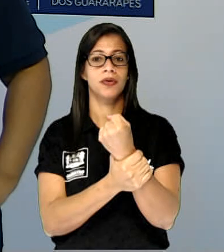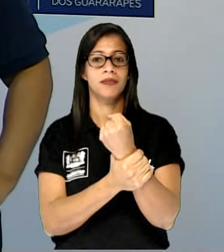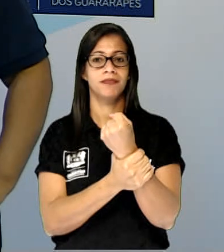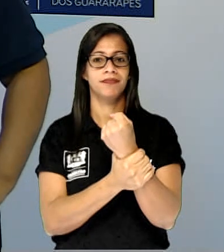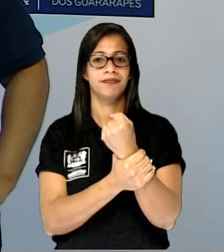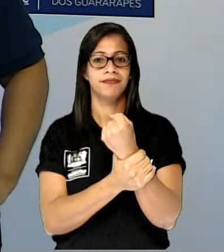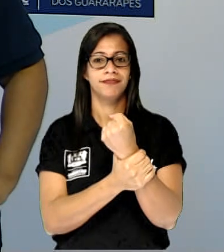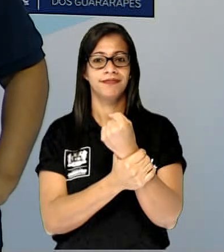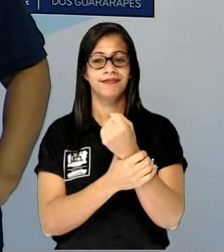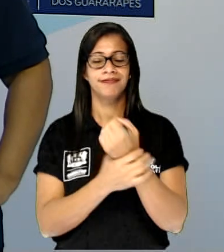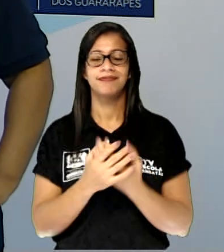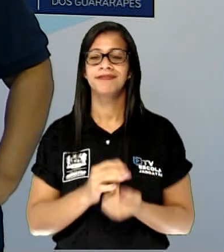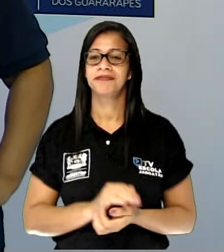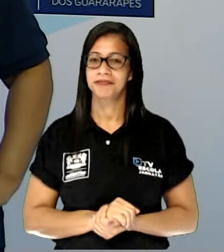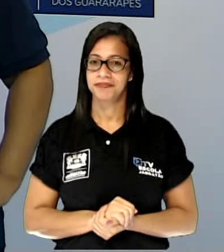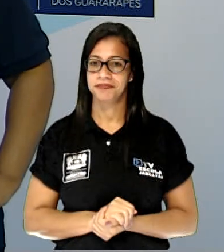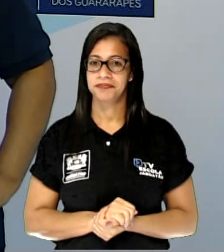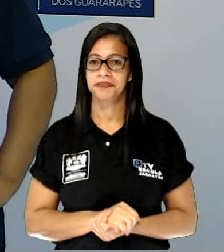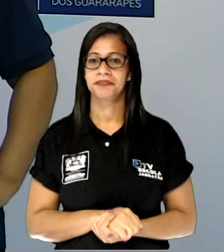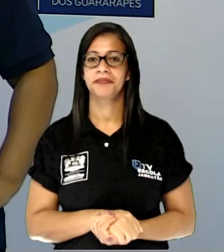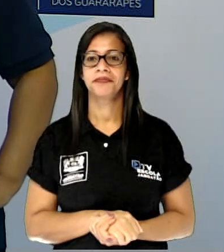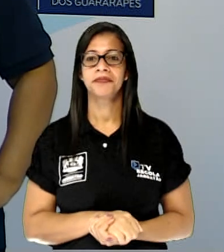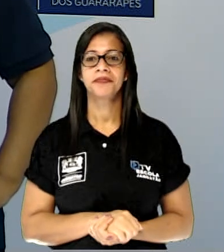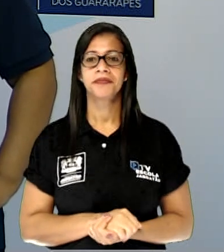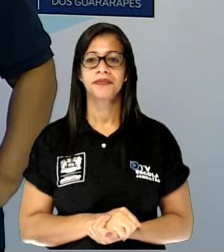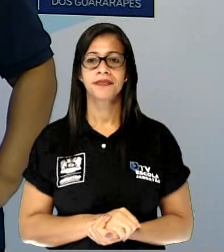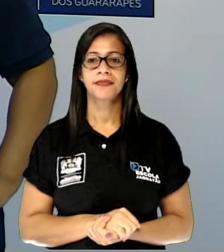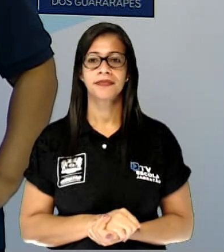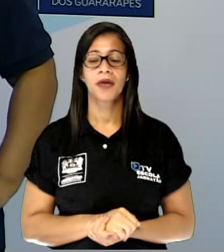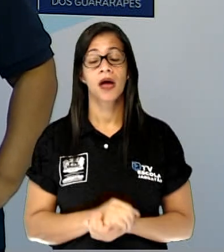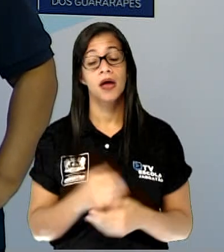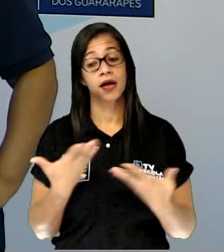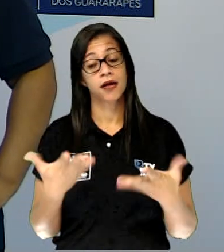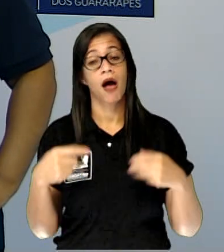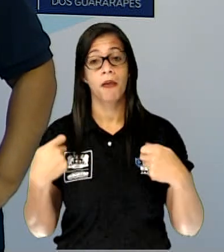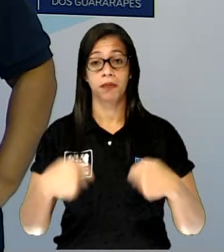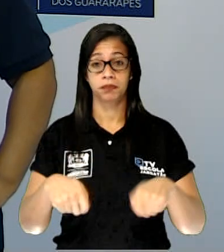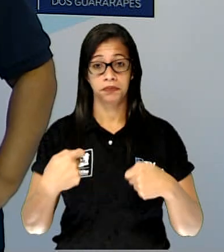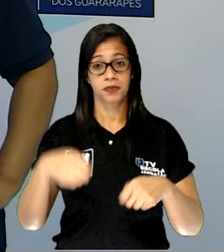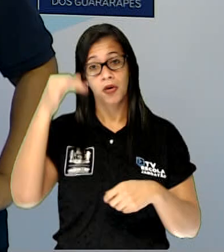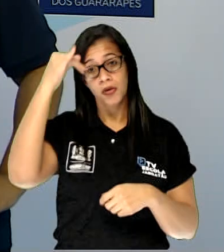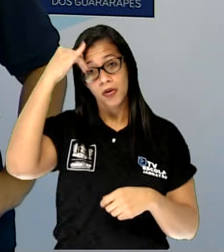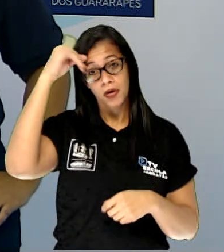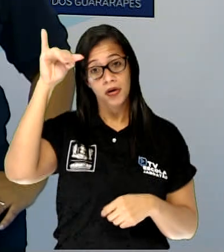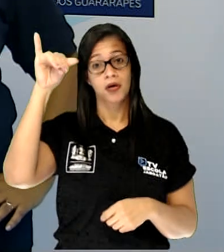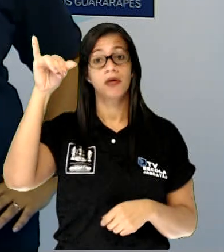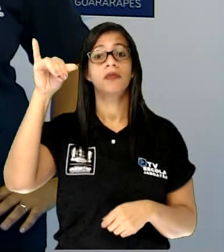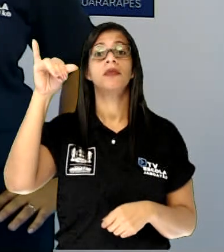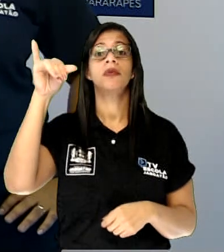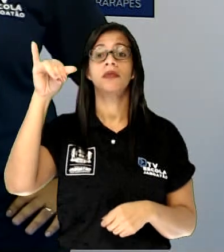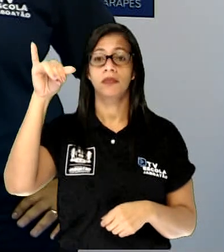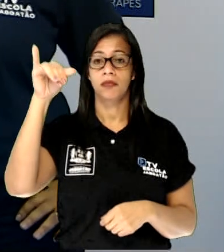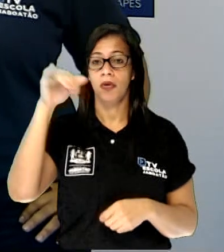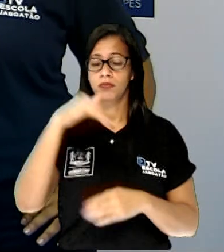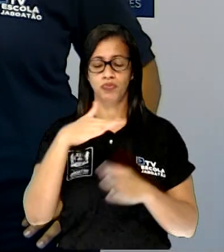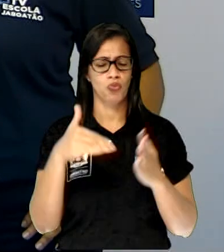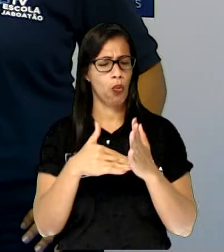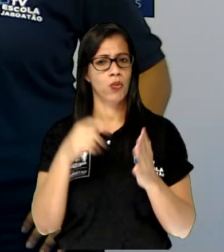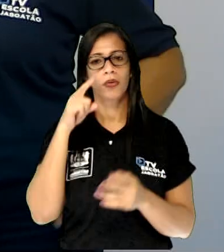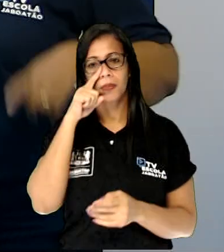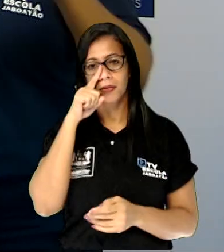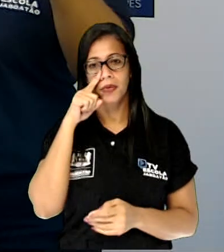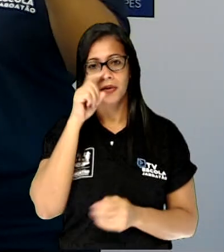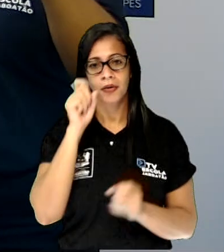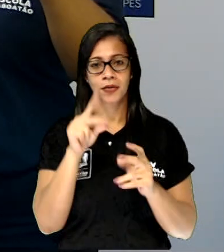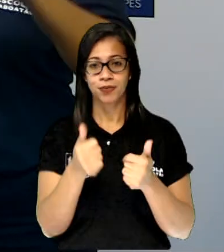Olha, não vamos evitar, né? Todo e qualquer risco e perigo, tá certo, criança?